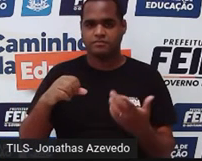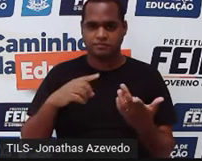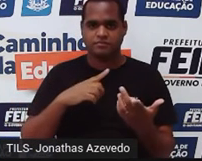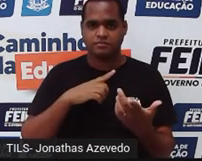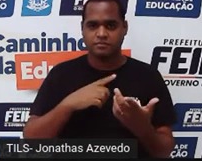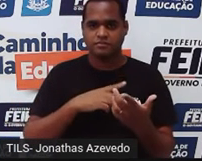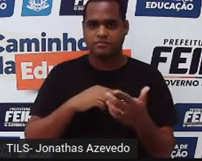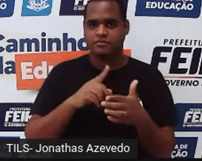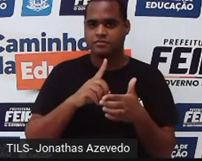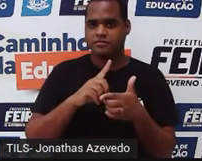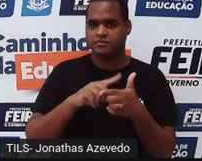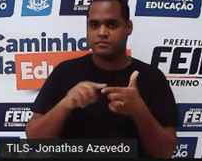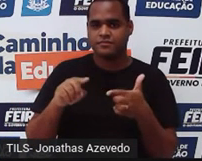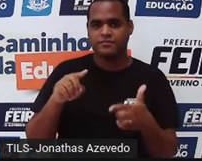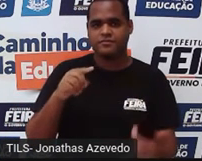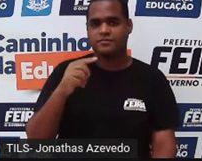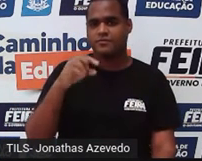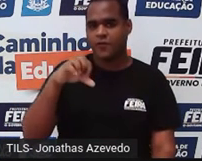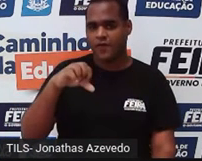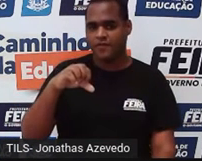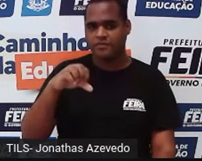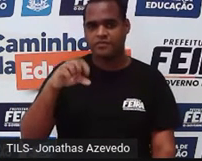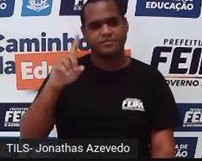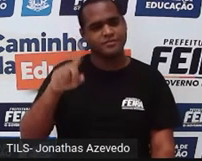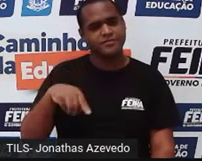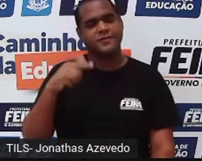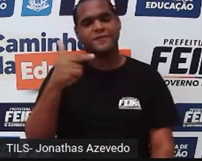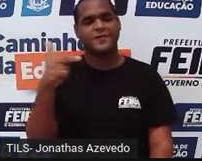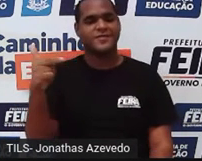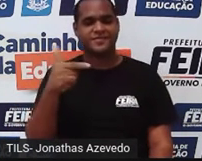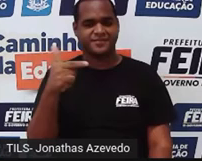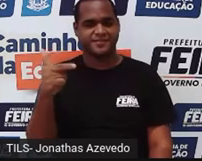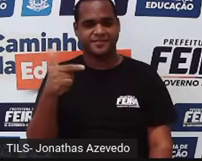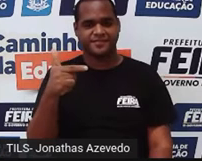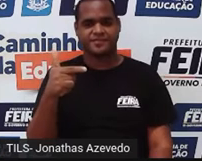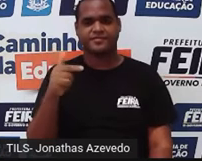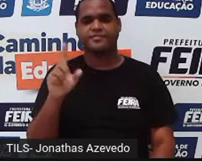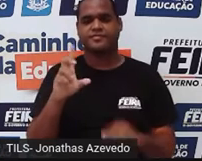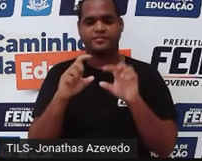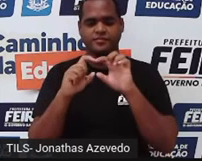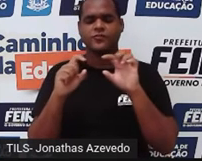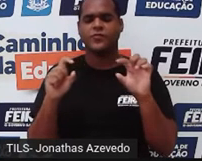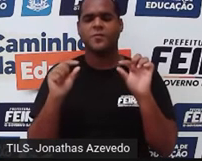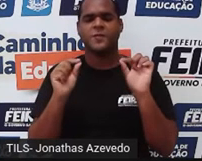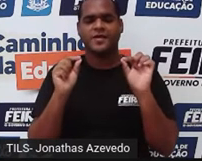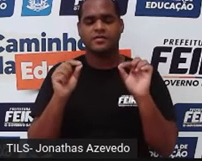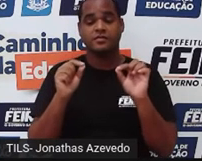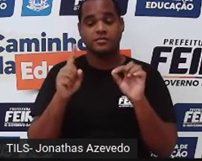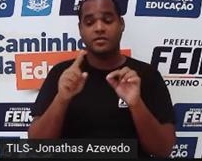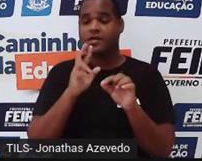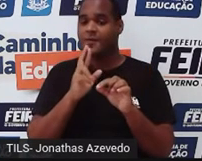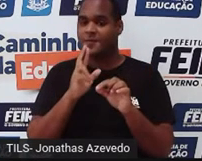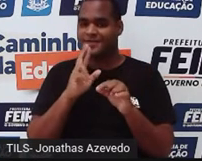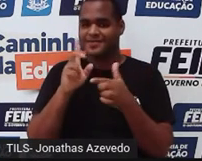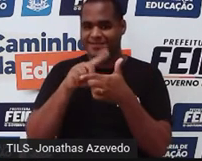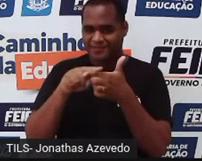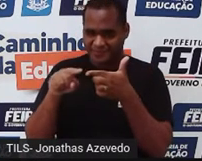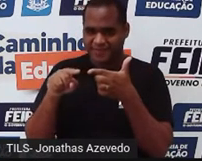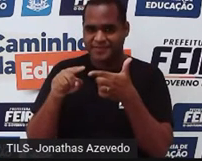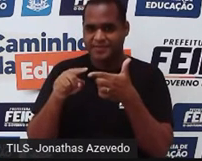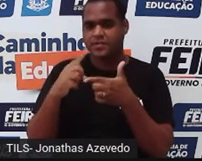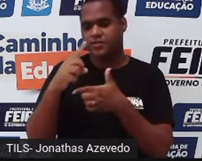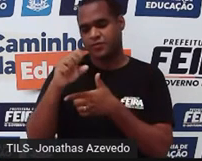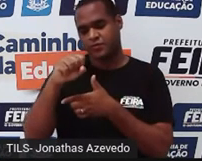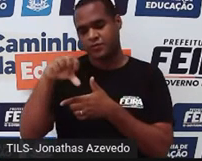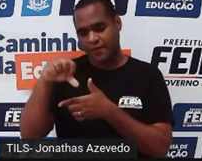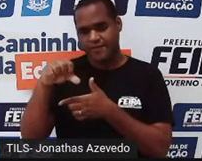é 22. O é quociente, professor? Vamos relembrar? Quociente é o resultado de uma divisão. Ou